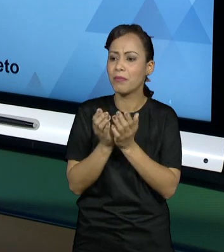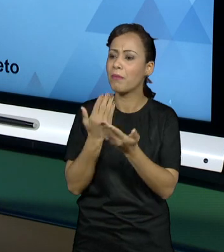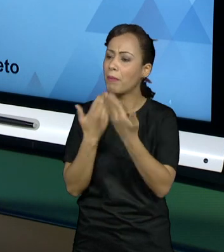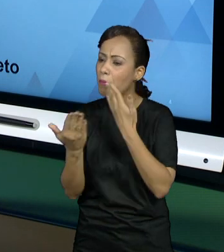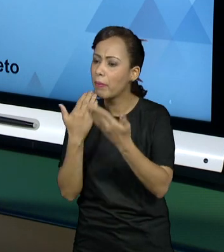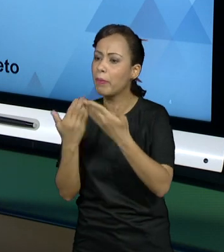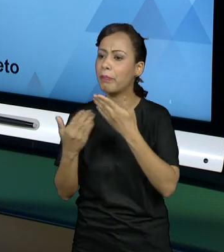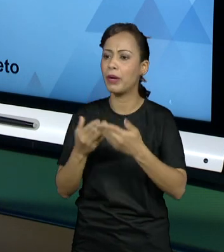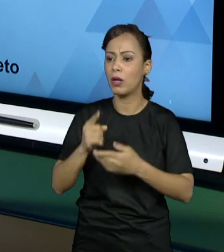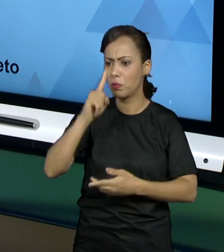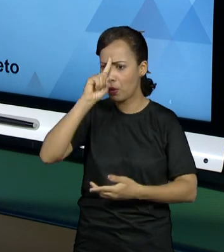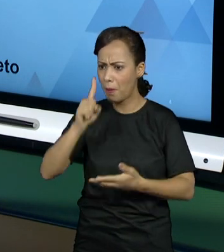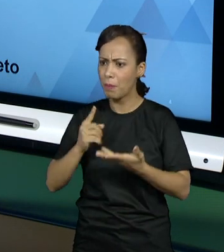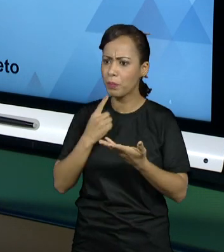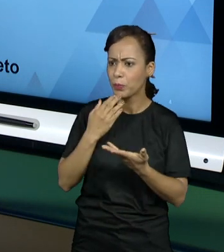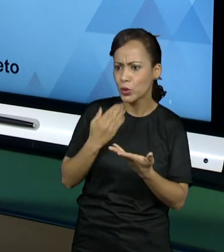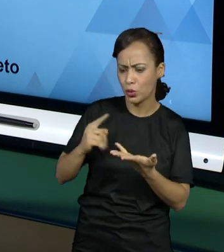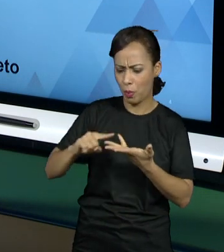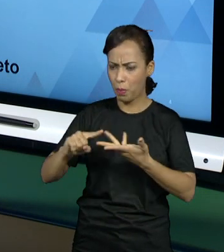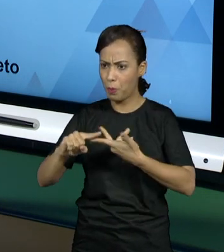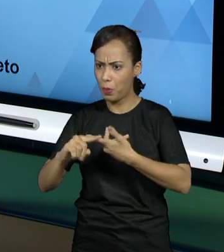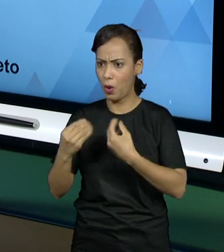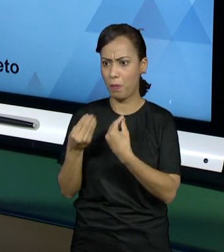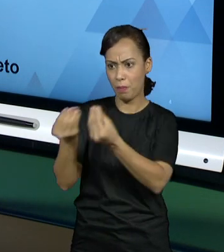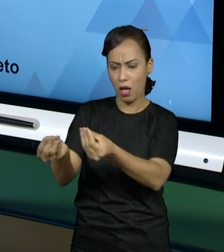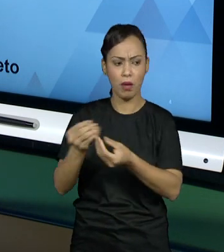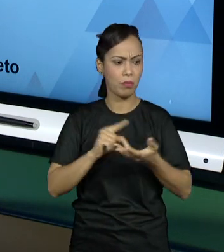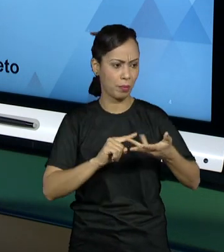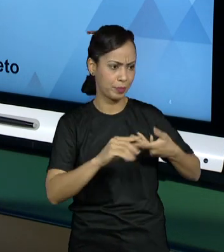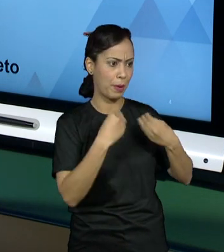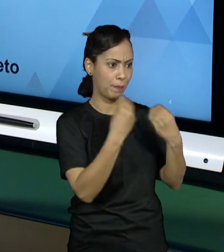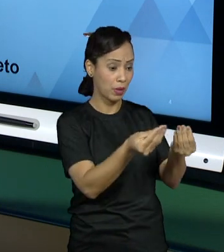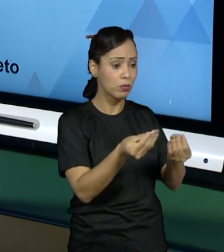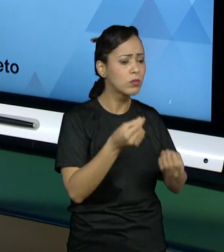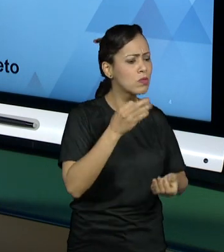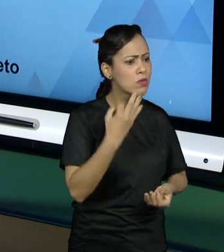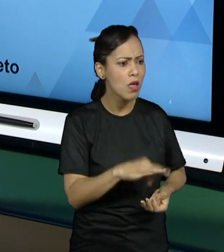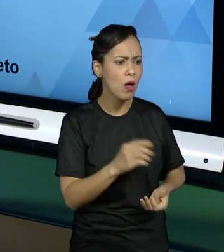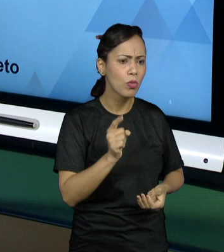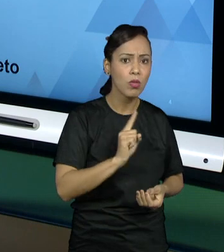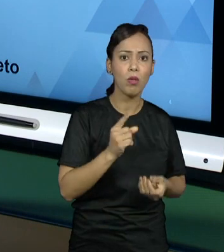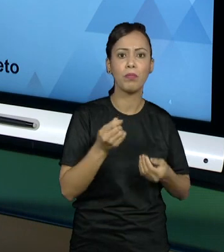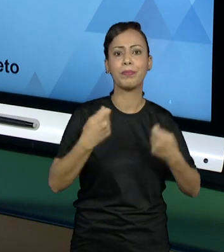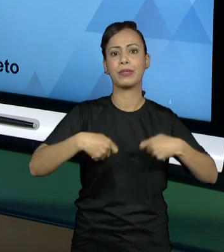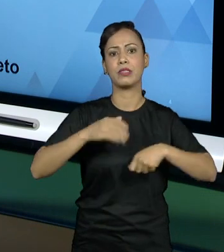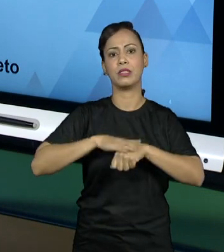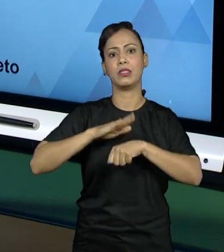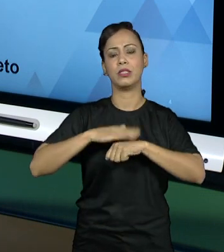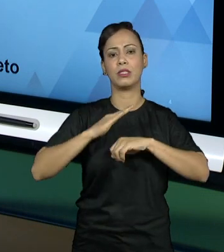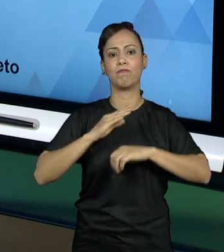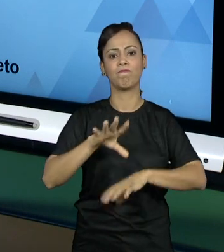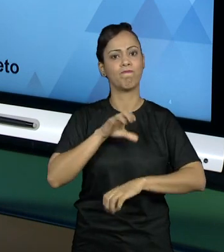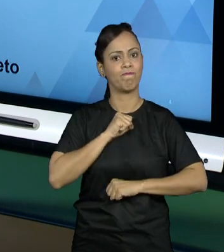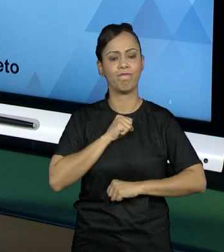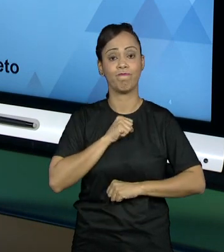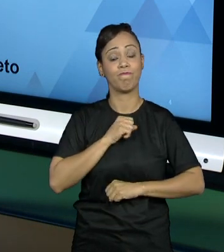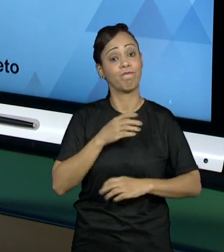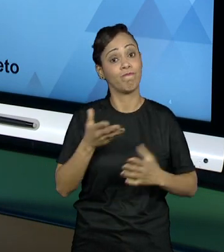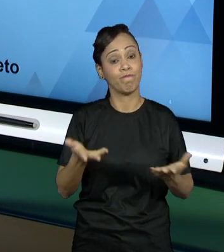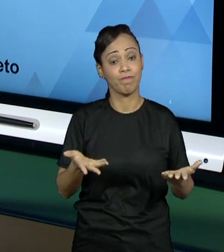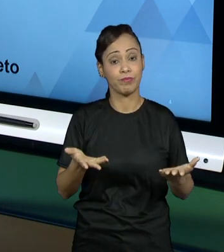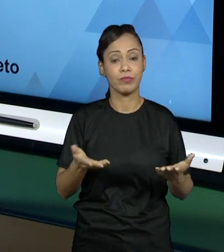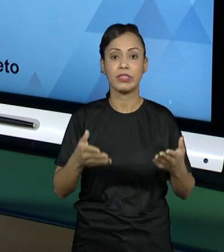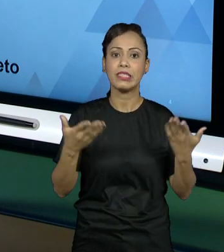uma equipe e saber desenvolver a minha etapa do trabalho, a minha etapa do projeto, naquela equipe que eu estou encaixada. Então,